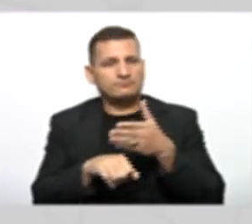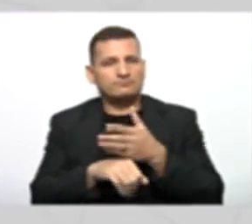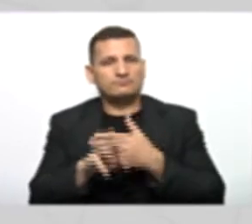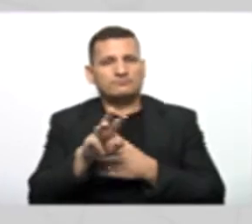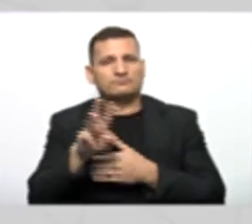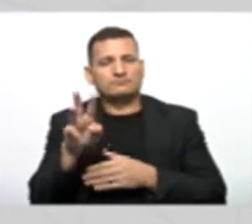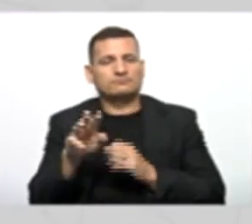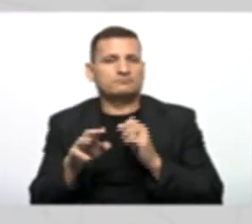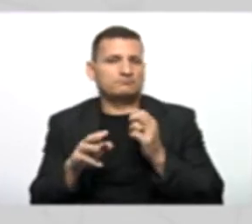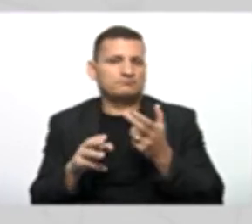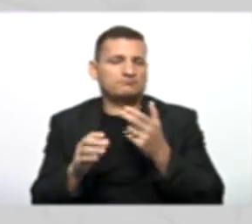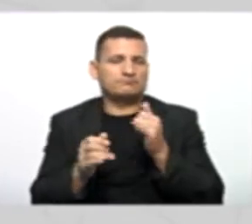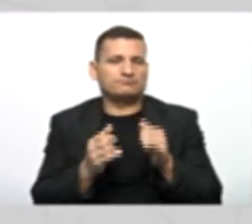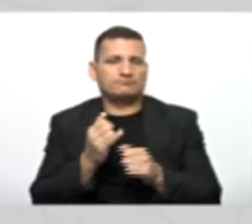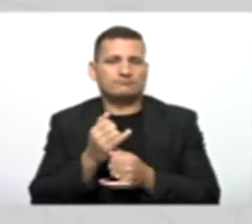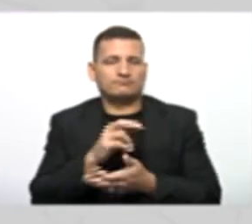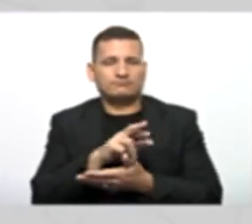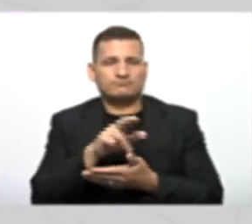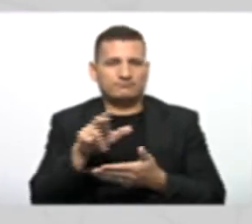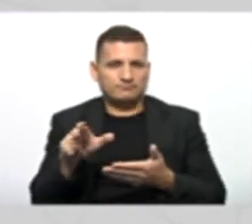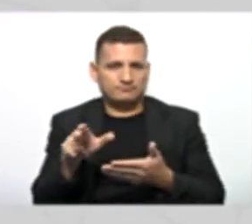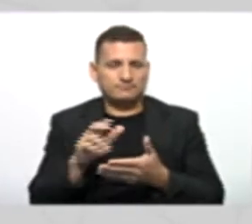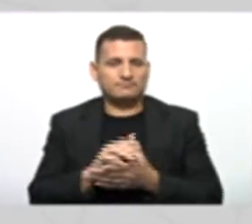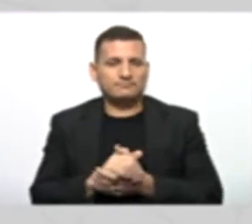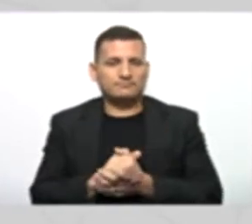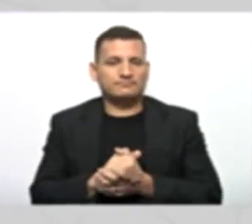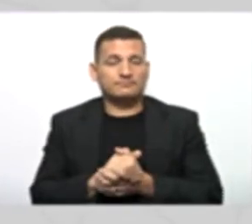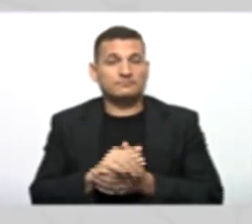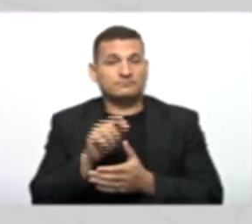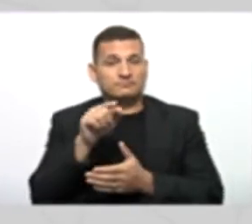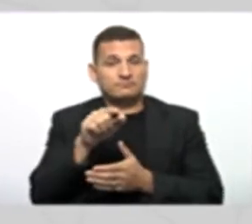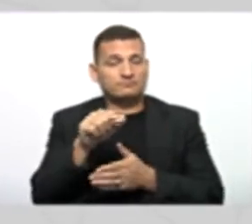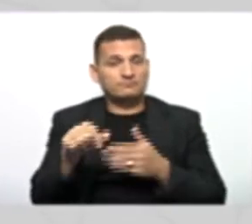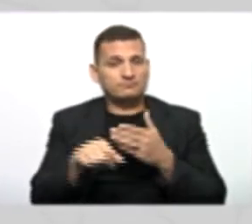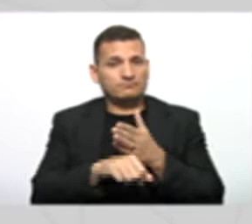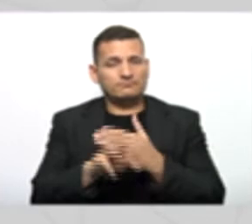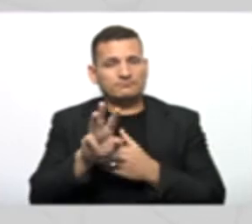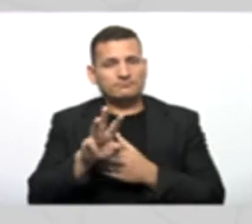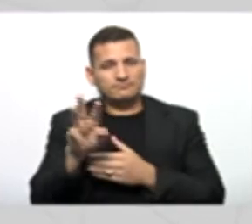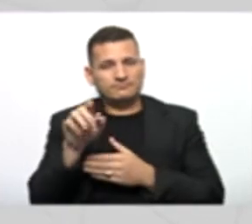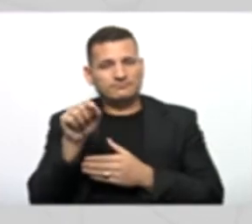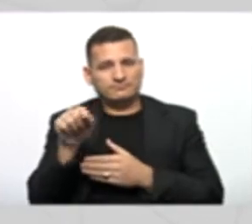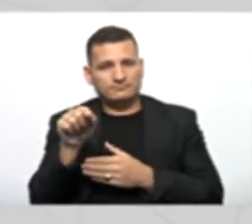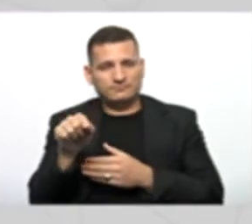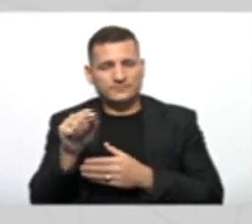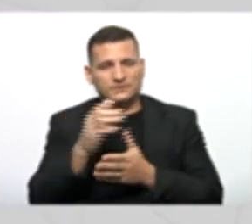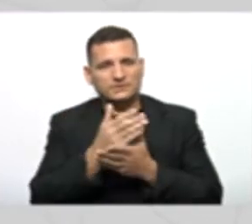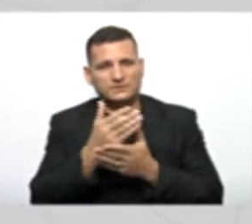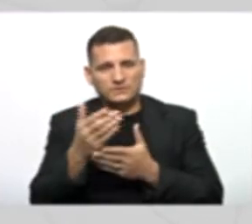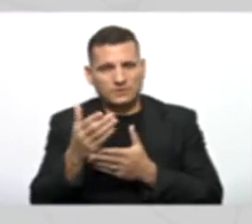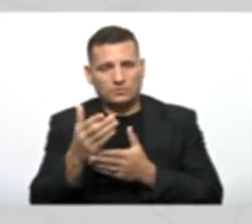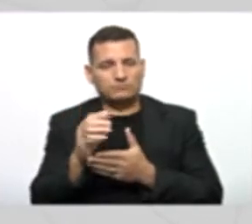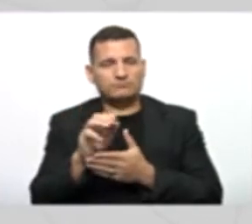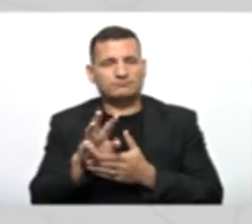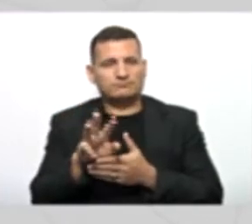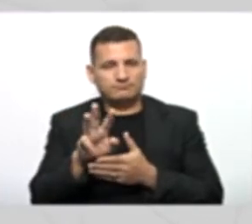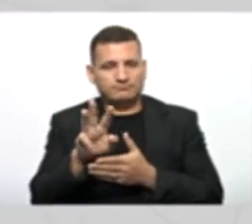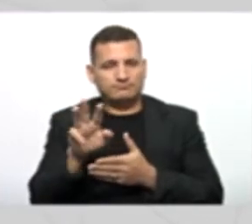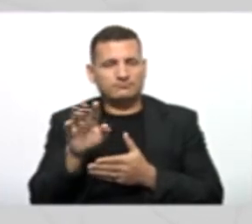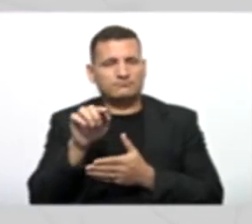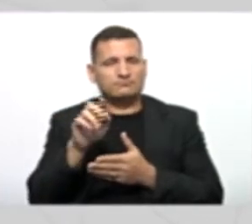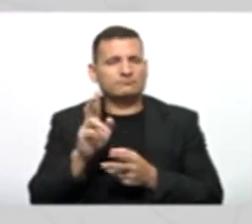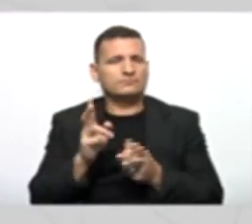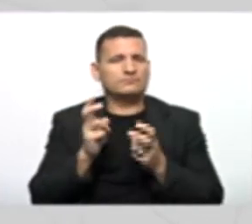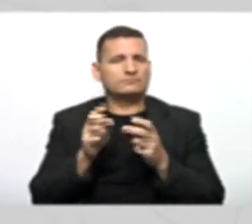uma rede social da sua preferência. Quando você acessa a página inicial desse site, ou dessa rede social, você percebe que é